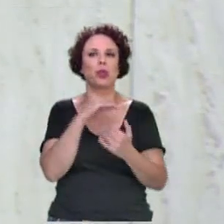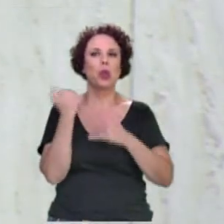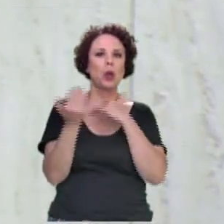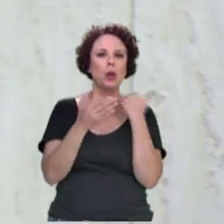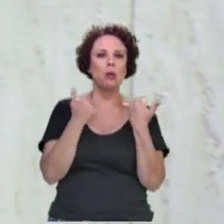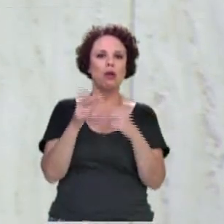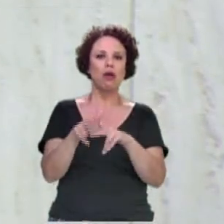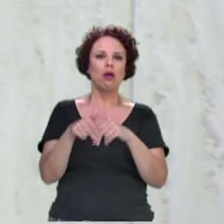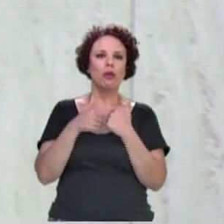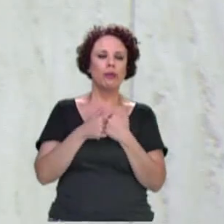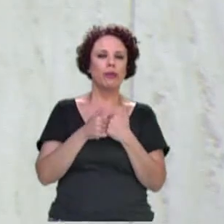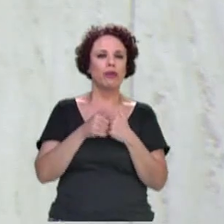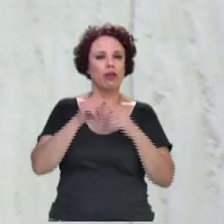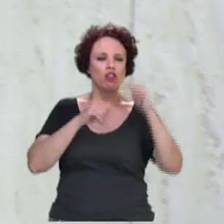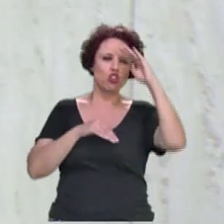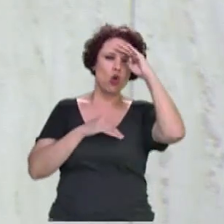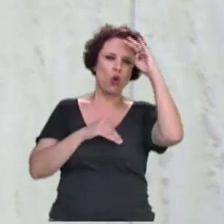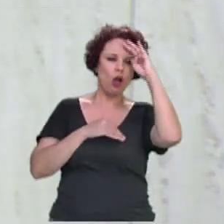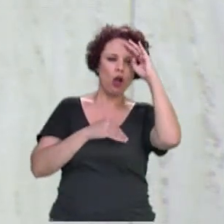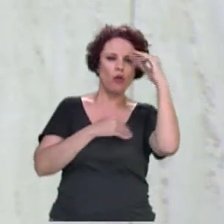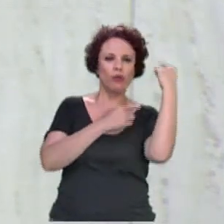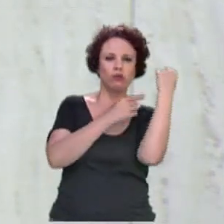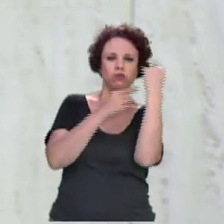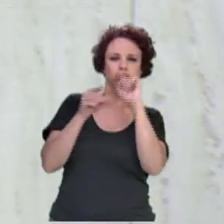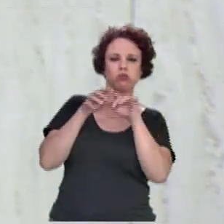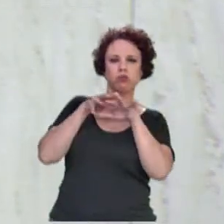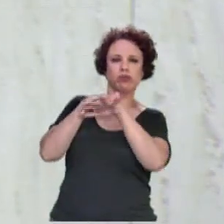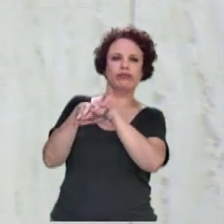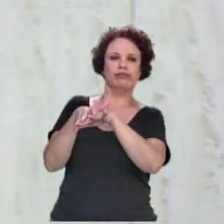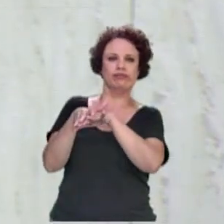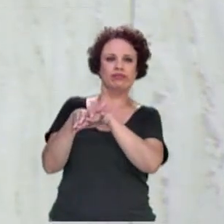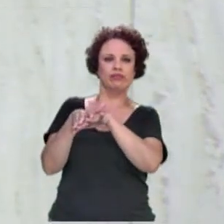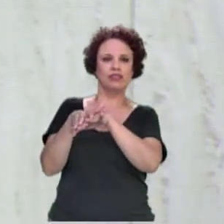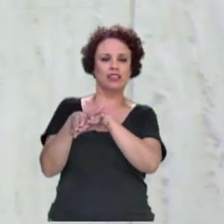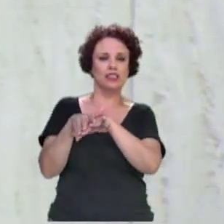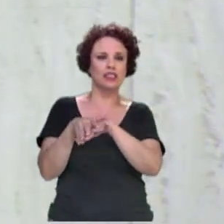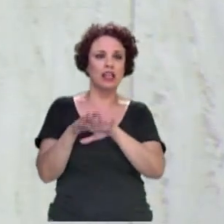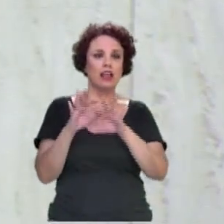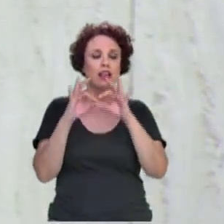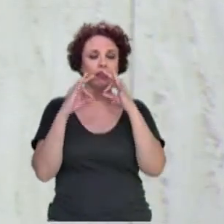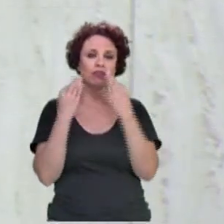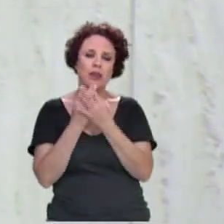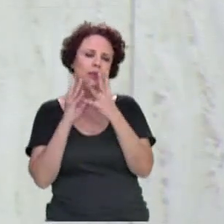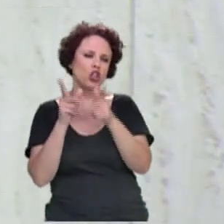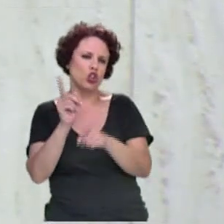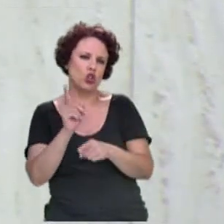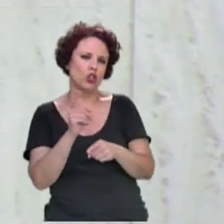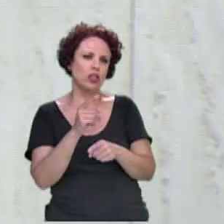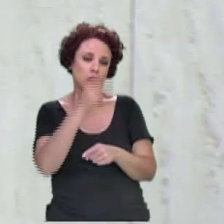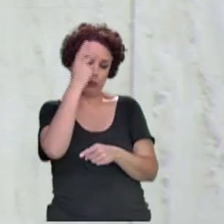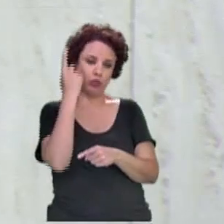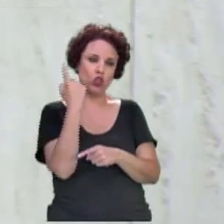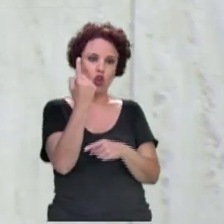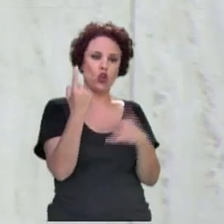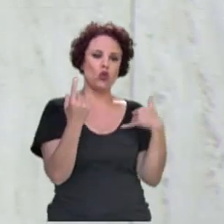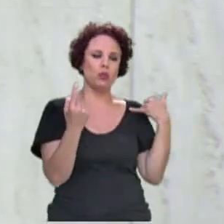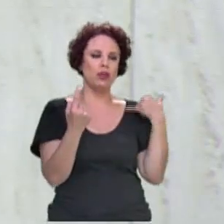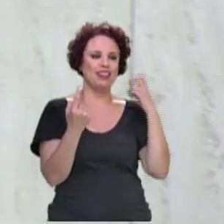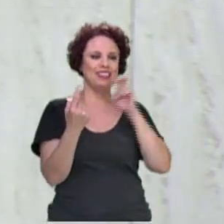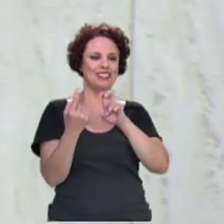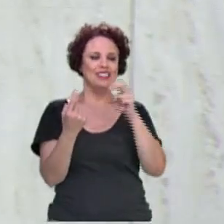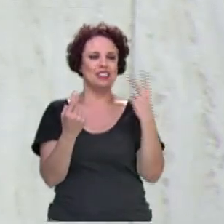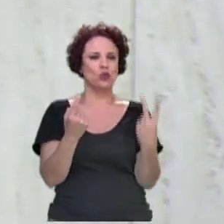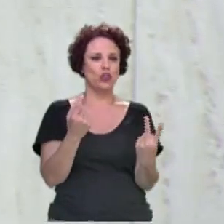intervenção do Exército Brasileiro, e acabou sendo, a família não, acabou sendo morto um cidadão de aproximadamente 52